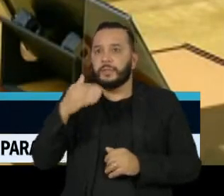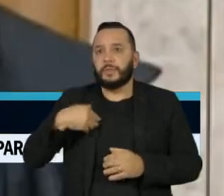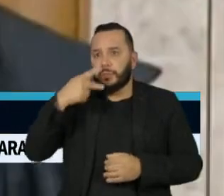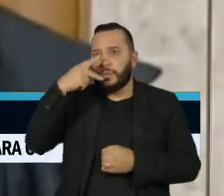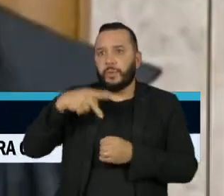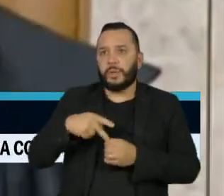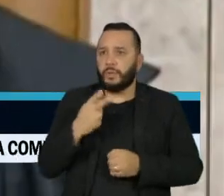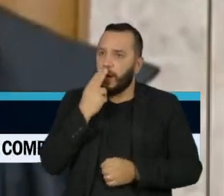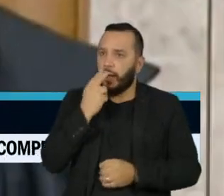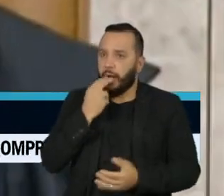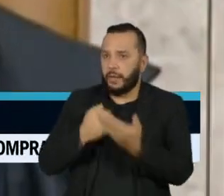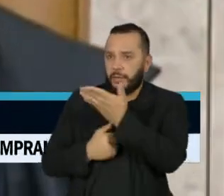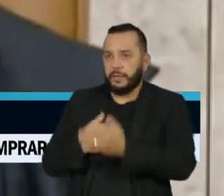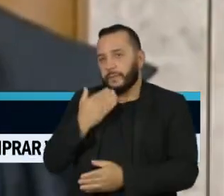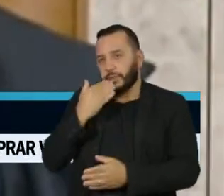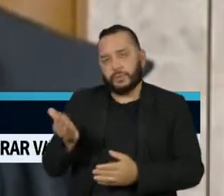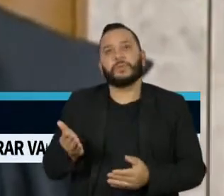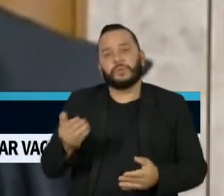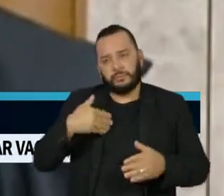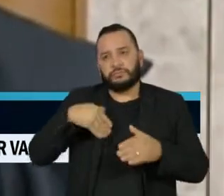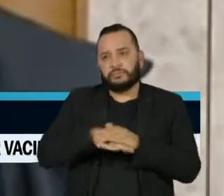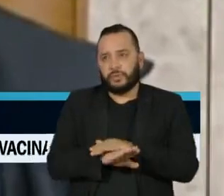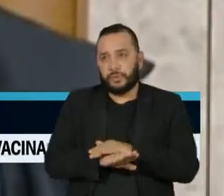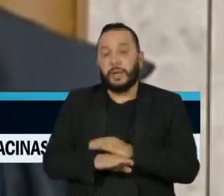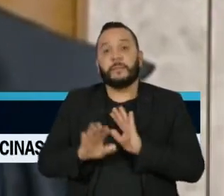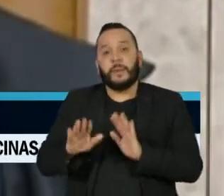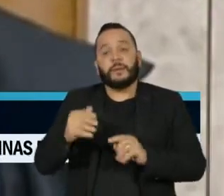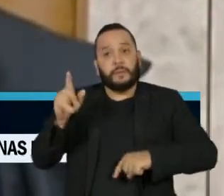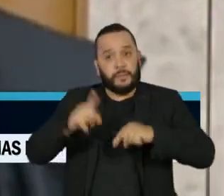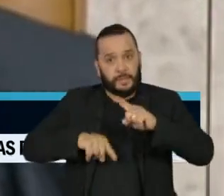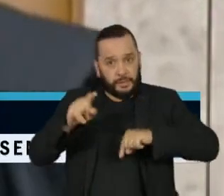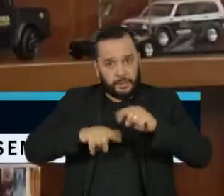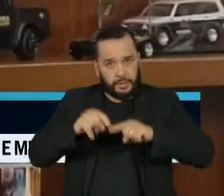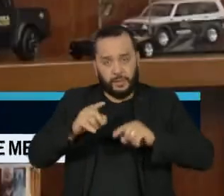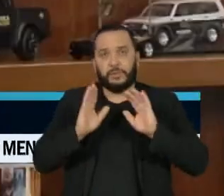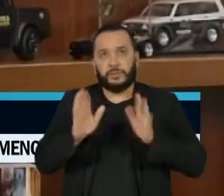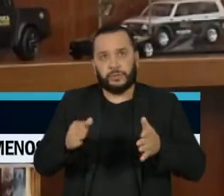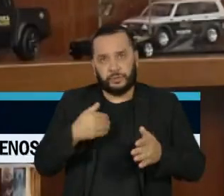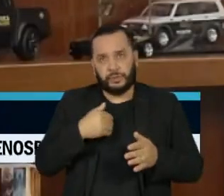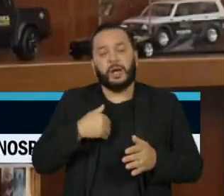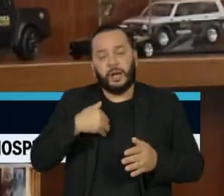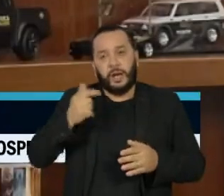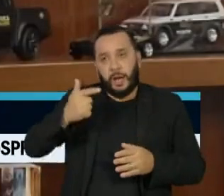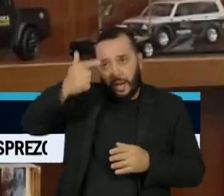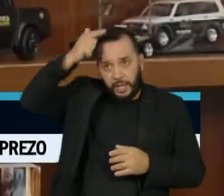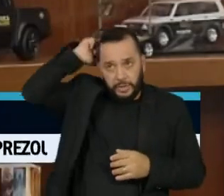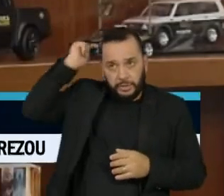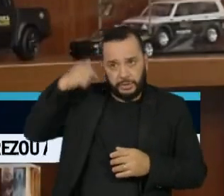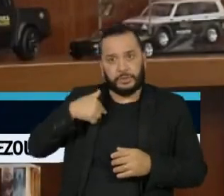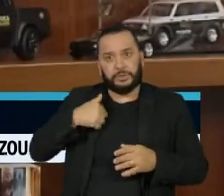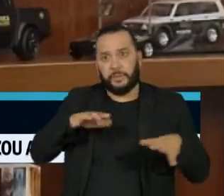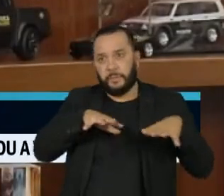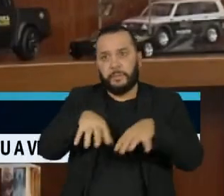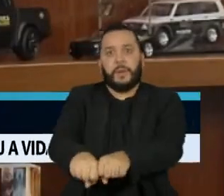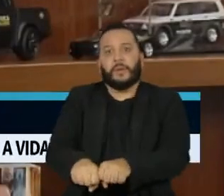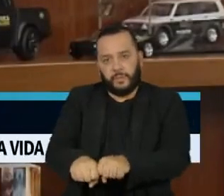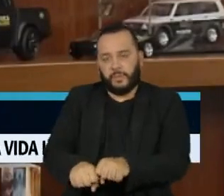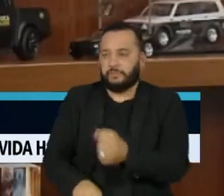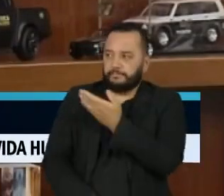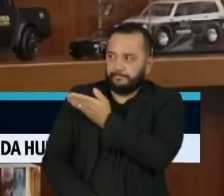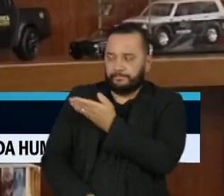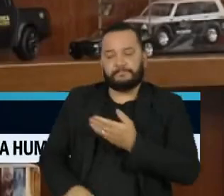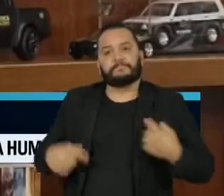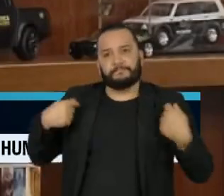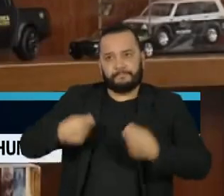República, Augusto Aras. Mas o material foi incluído pelo ministro Alexandre de Moraes, do Supremo Tribunal Federal,